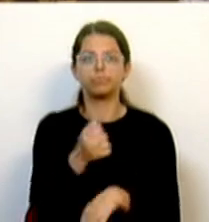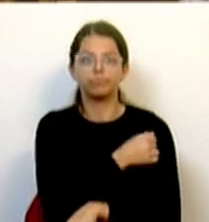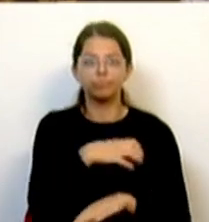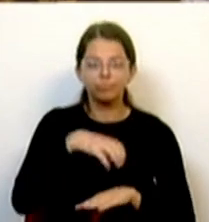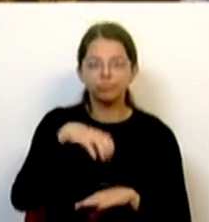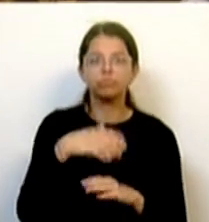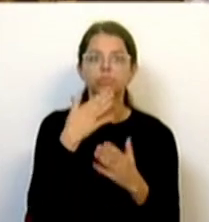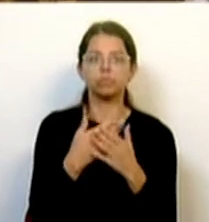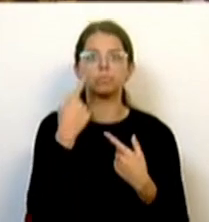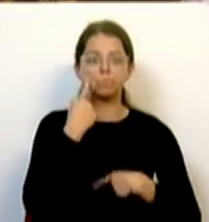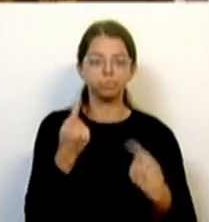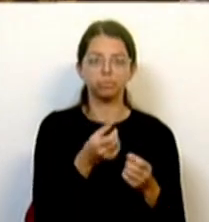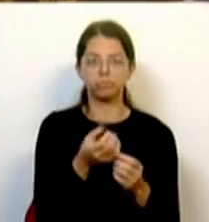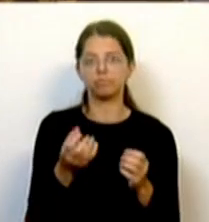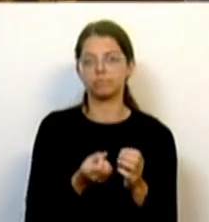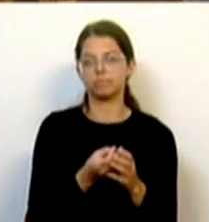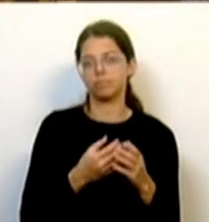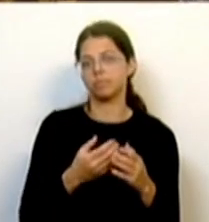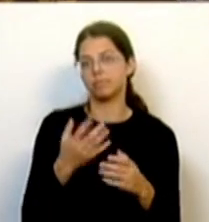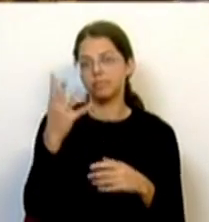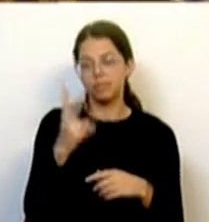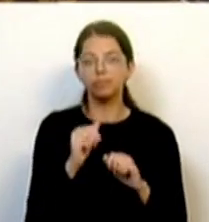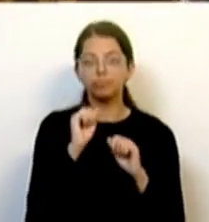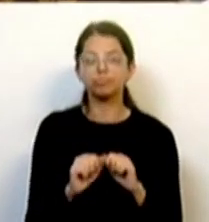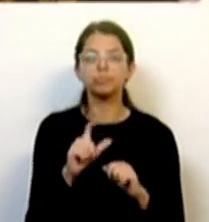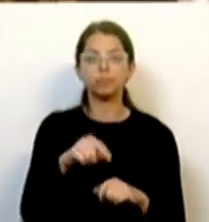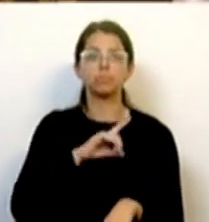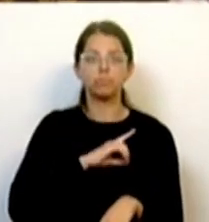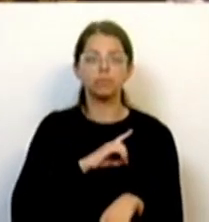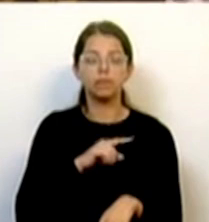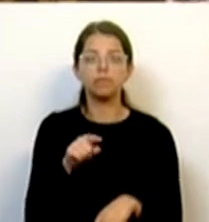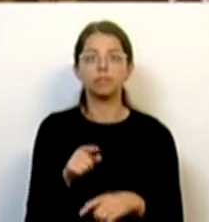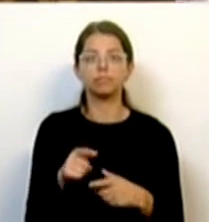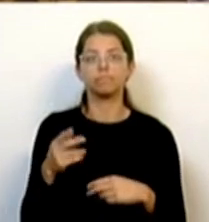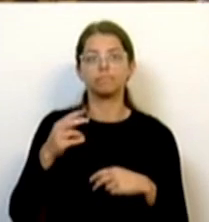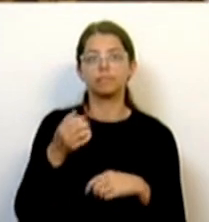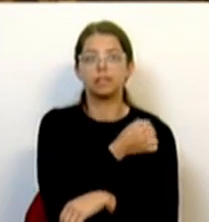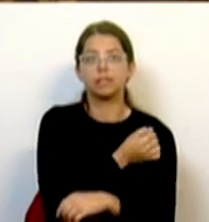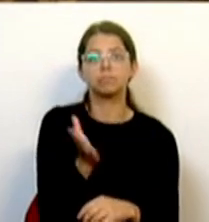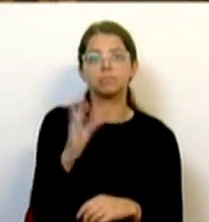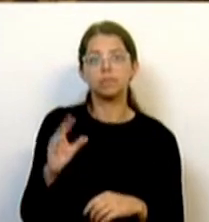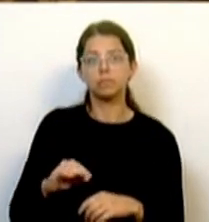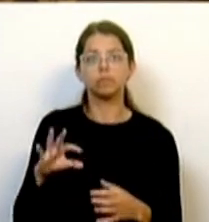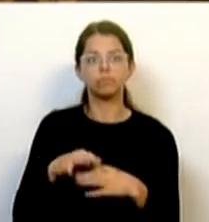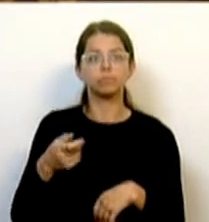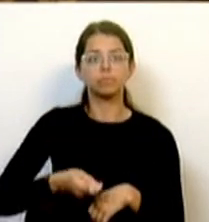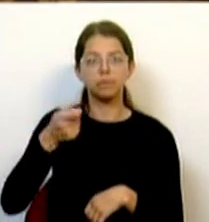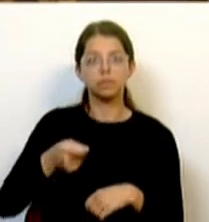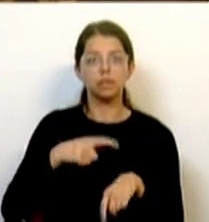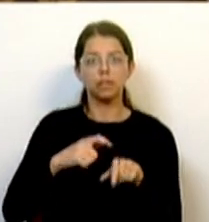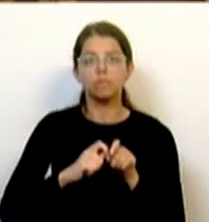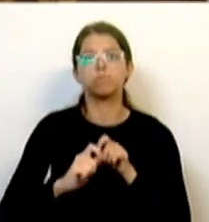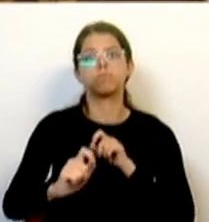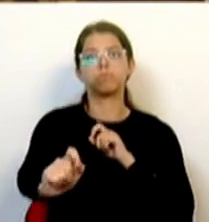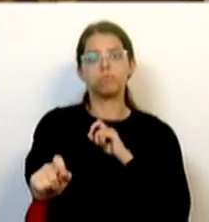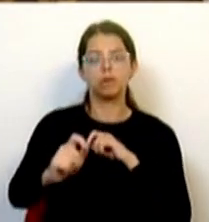públicos e com a criação de incentivos para que os privados passassem, para que os privados colocassem mais casas no mercado do arrendamento de longa duração e